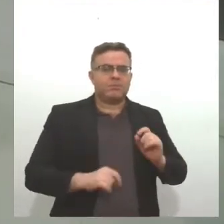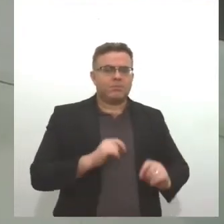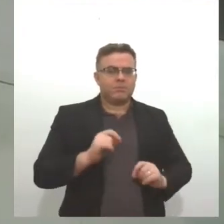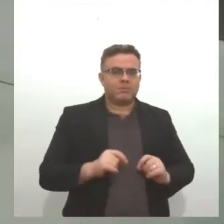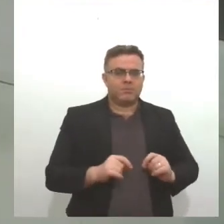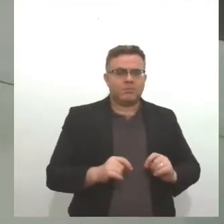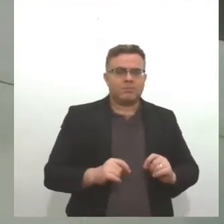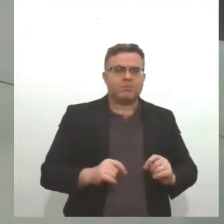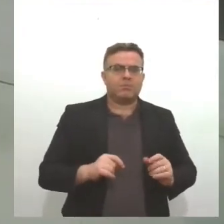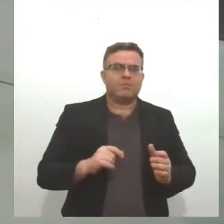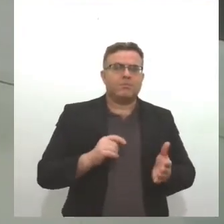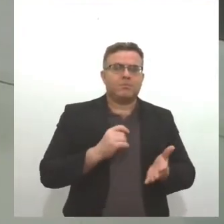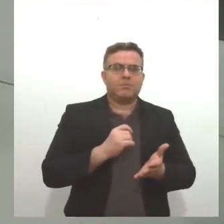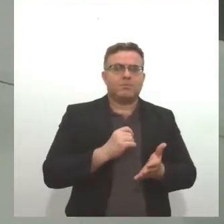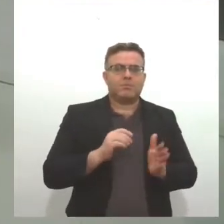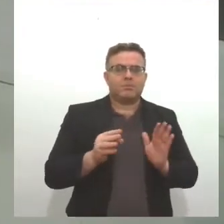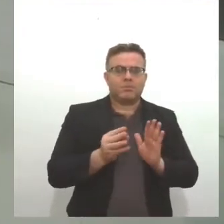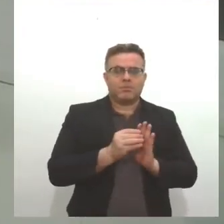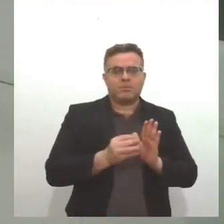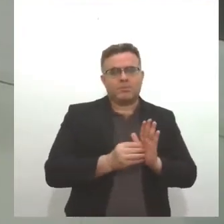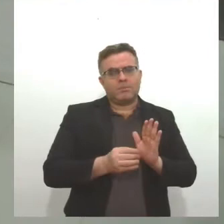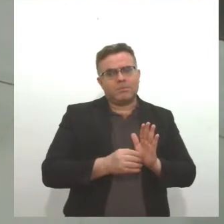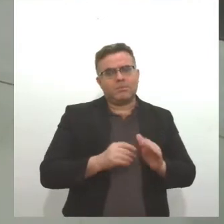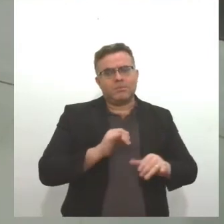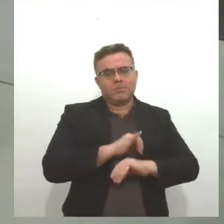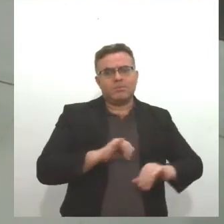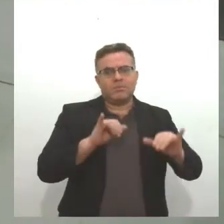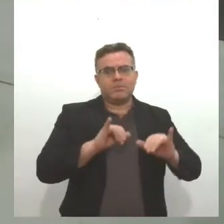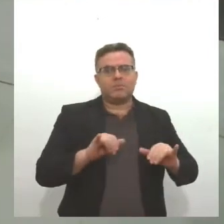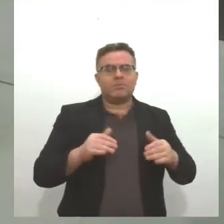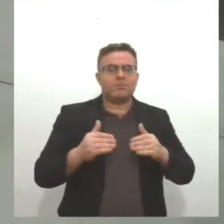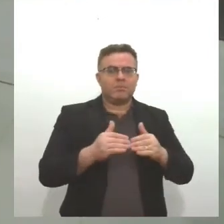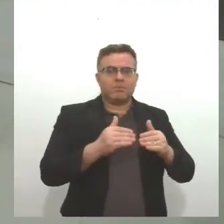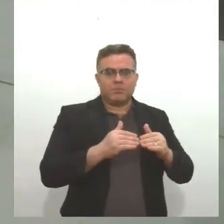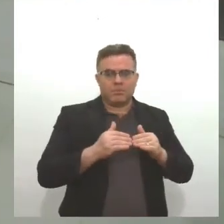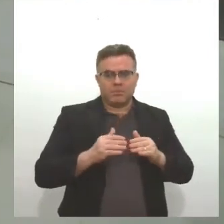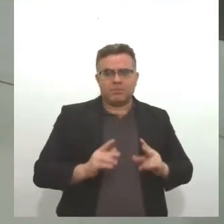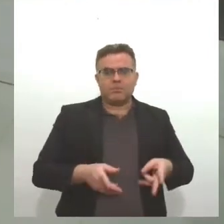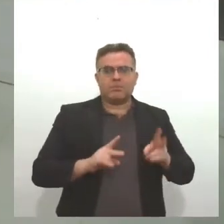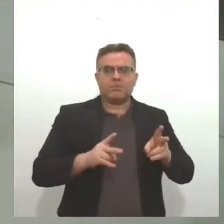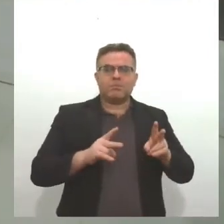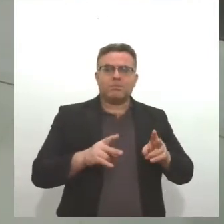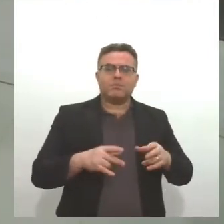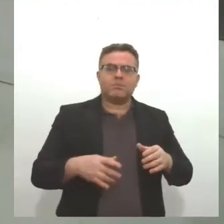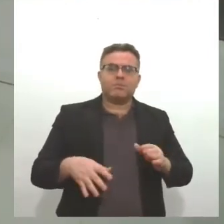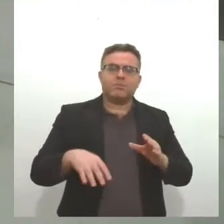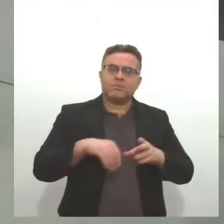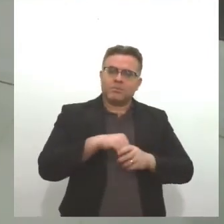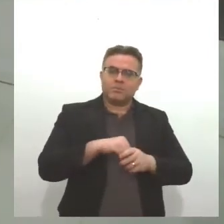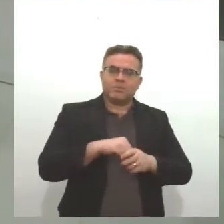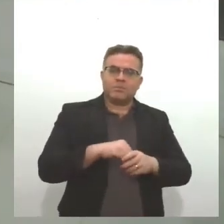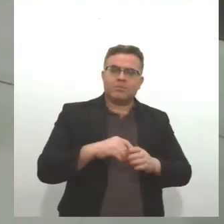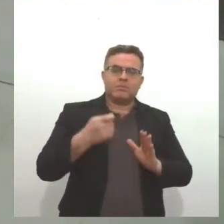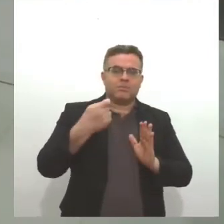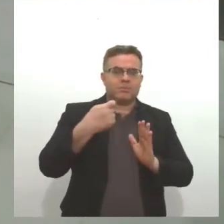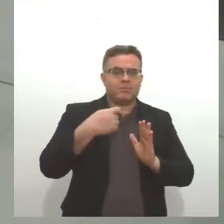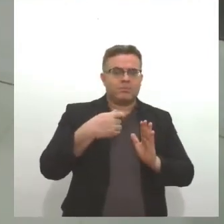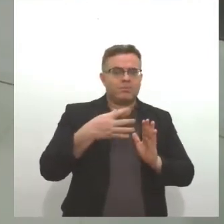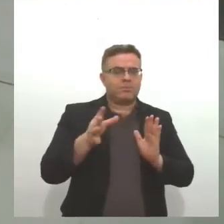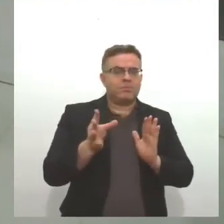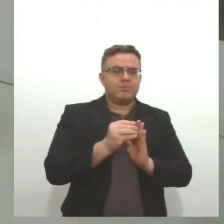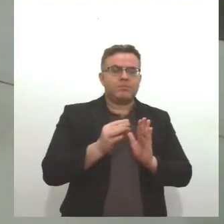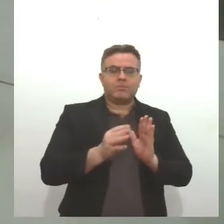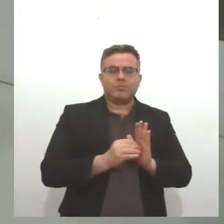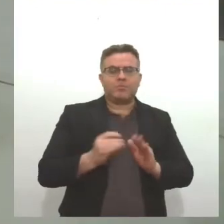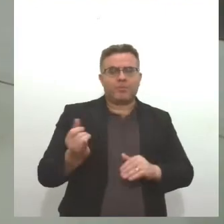O tempo de utilização vai estar, uma informação técnica, tem que verificar, vai estar na anotação de regularidade técnica. O